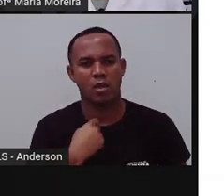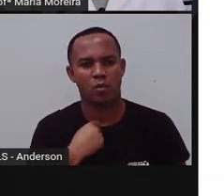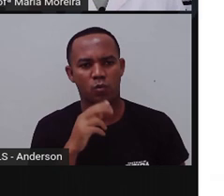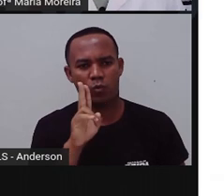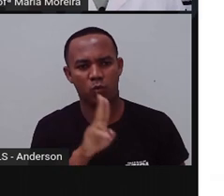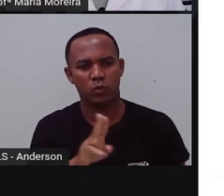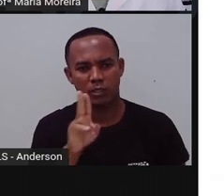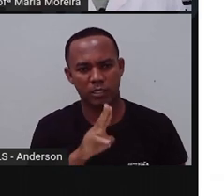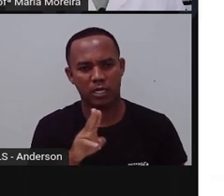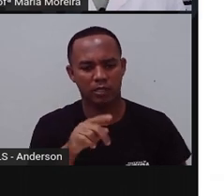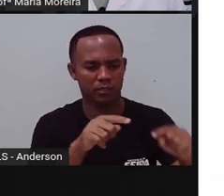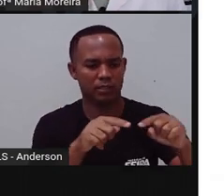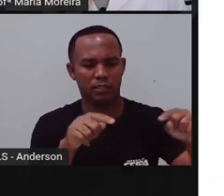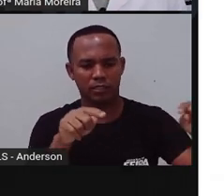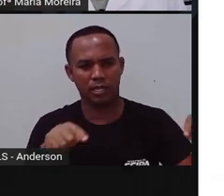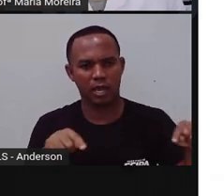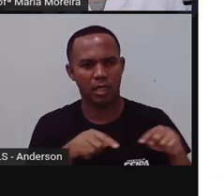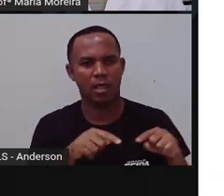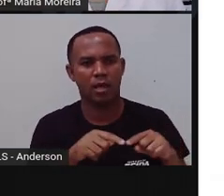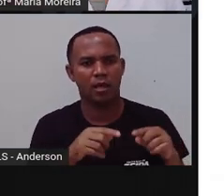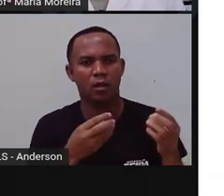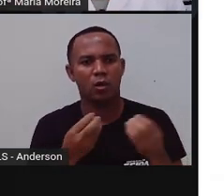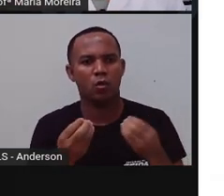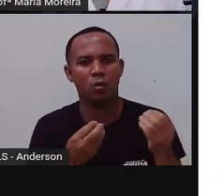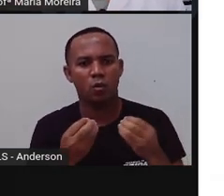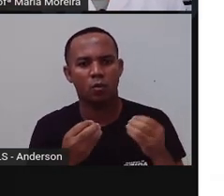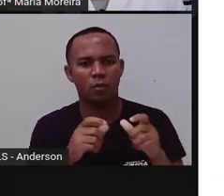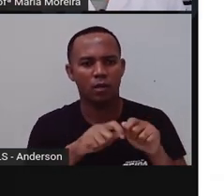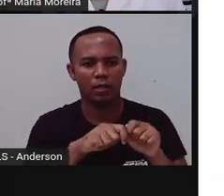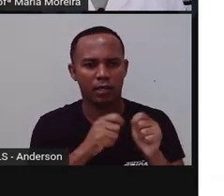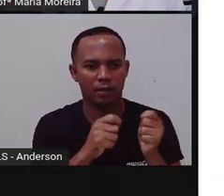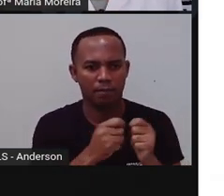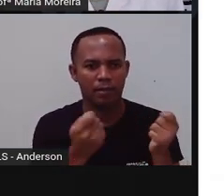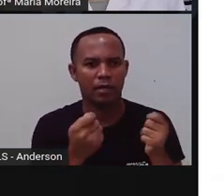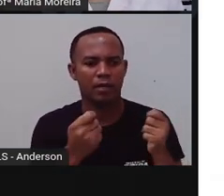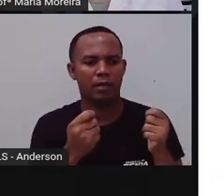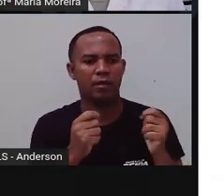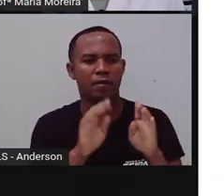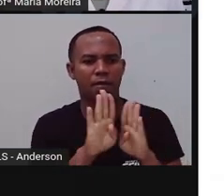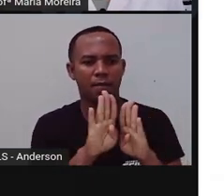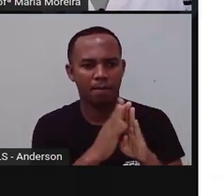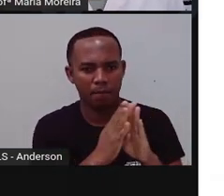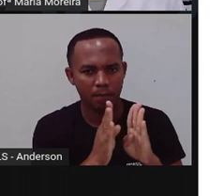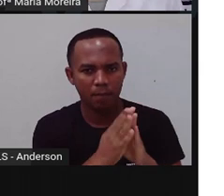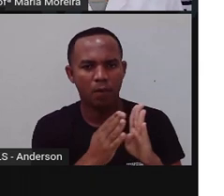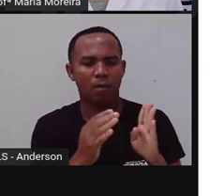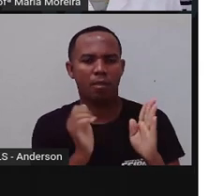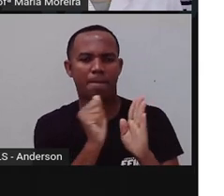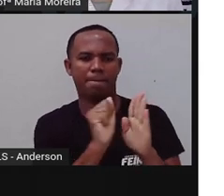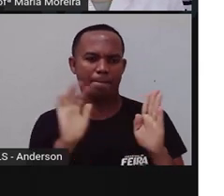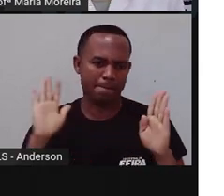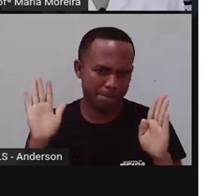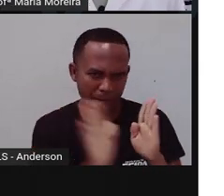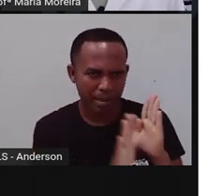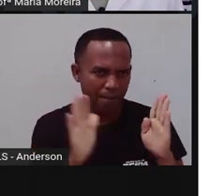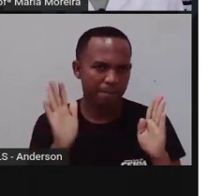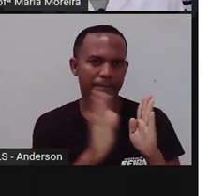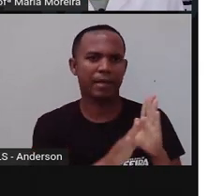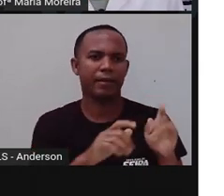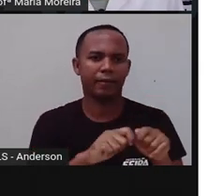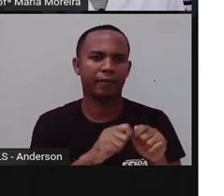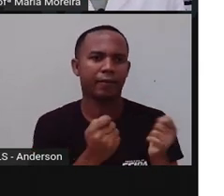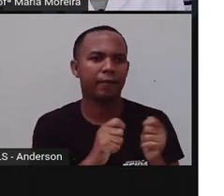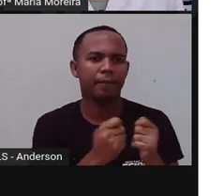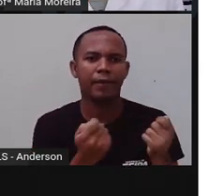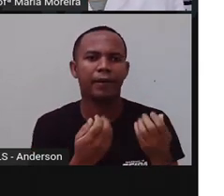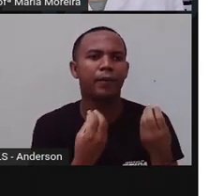de aula, por eu vou quebrar a porta? Por que eu vou arrebentar o quadro? Vou quebrar a fechadura? Vou bater? Vou derrubar a cadeira? Não.